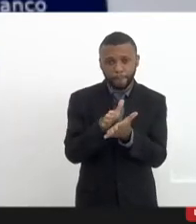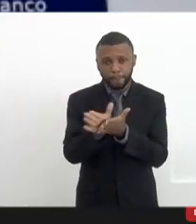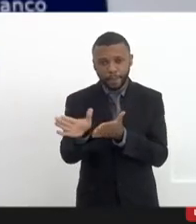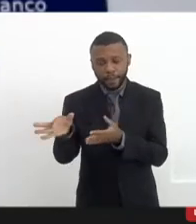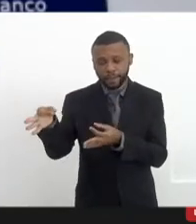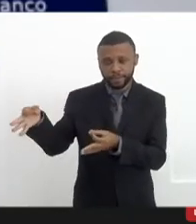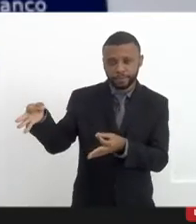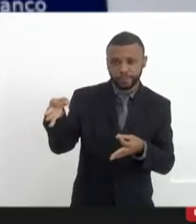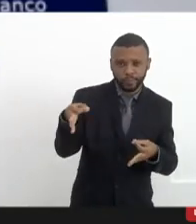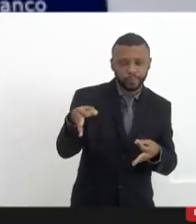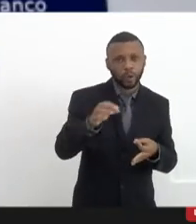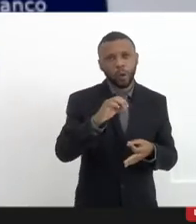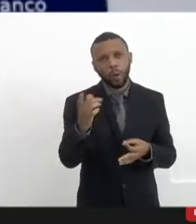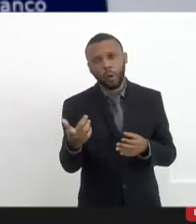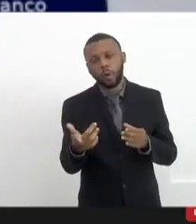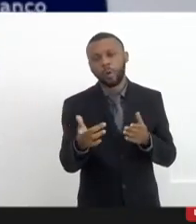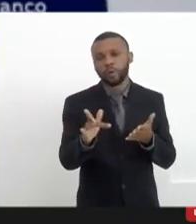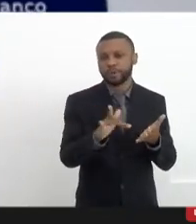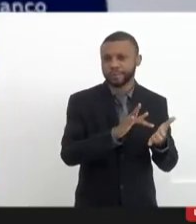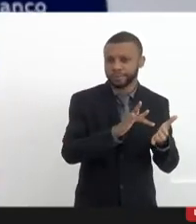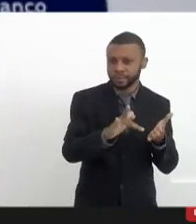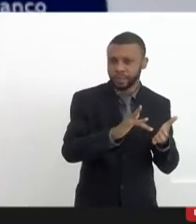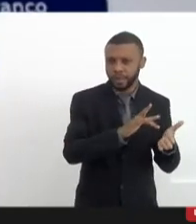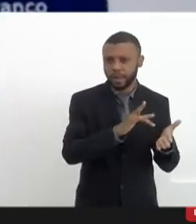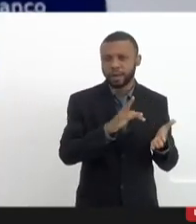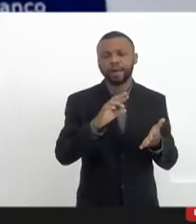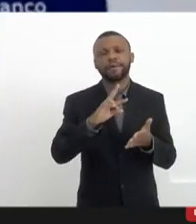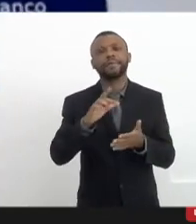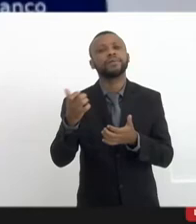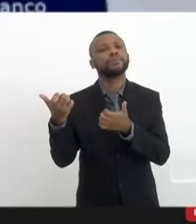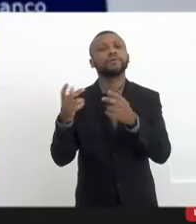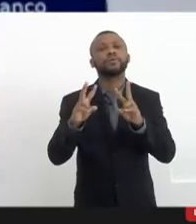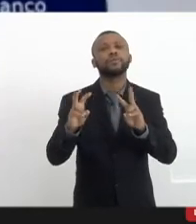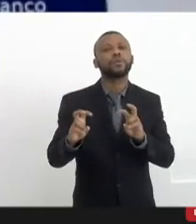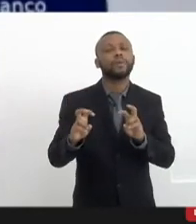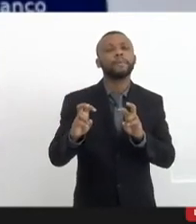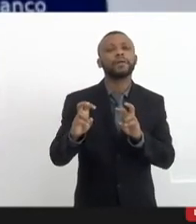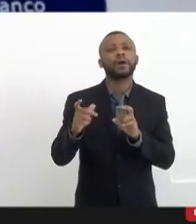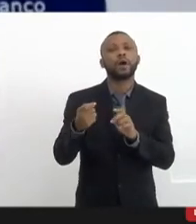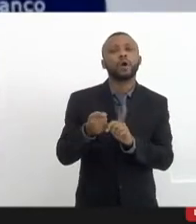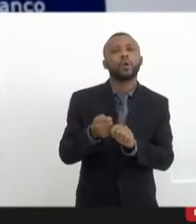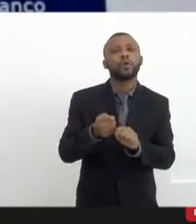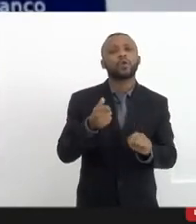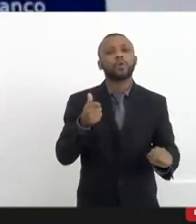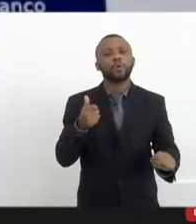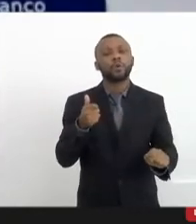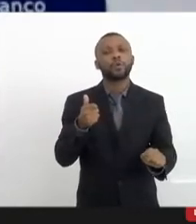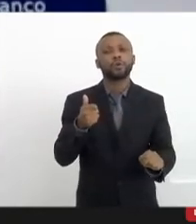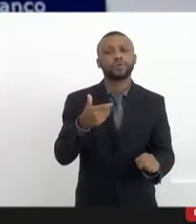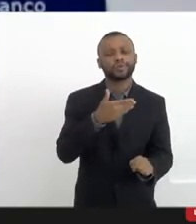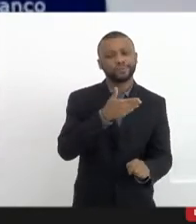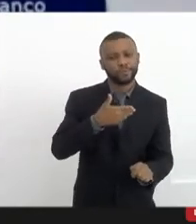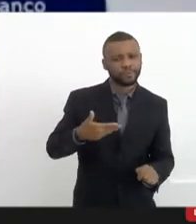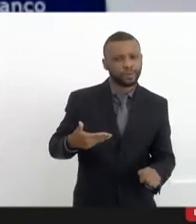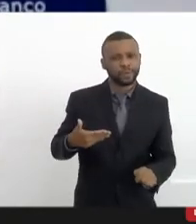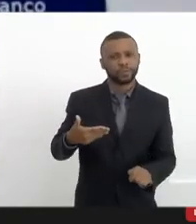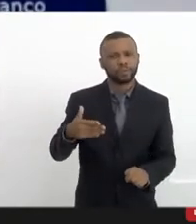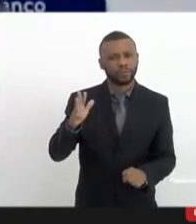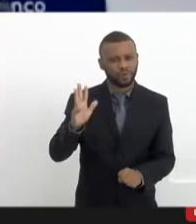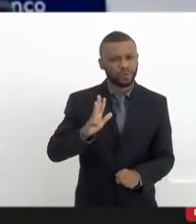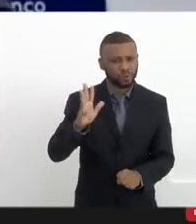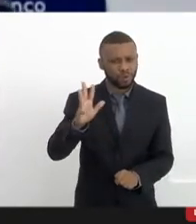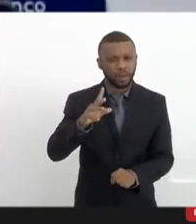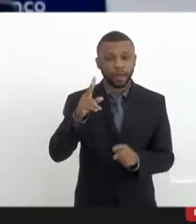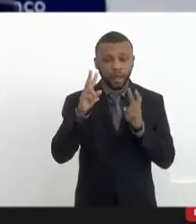todo dia deve receber o in-release do núcleo de mídia alternativa e comunitária do governo do rio, ou seja, eles